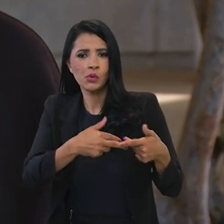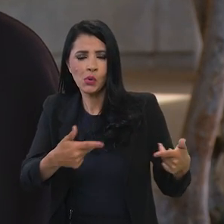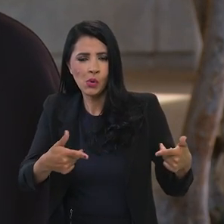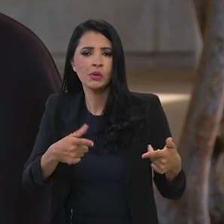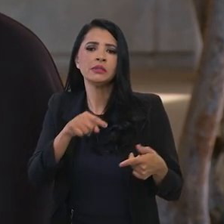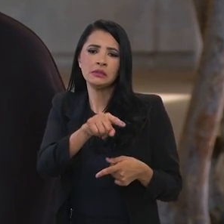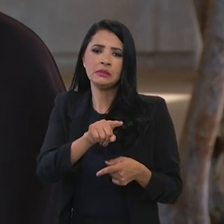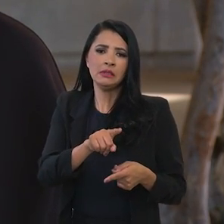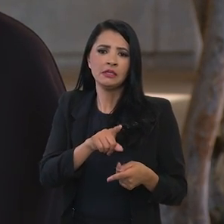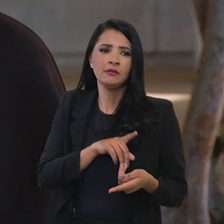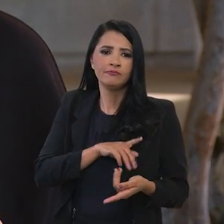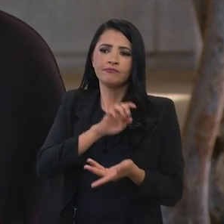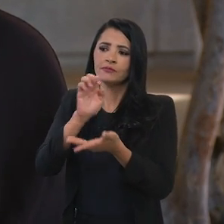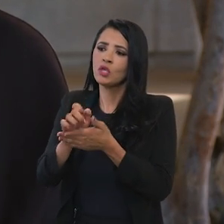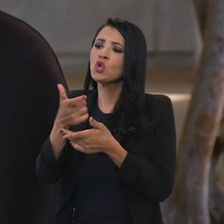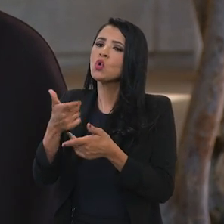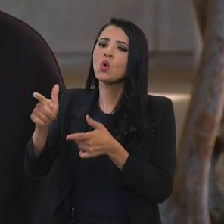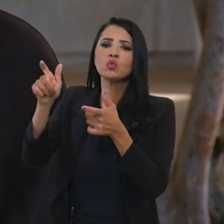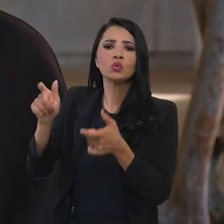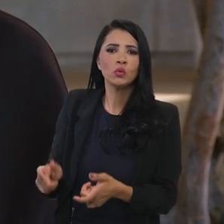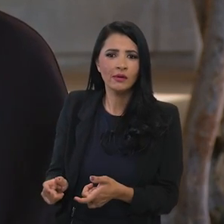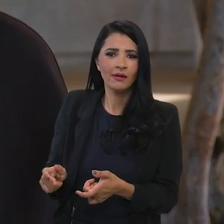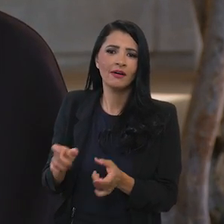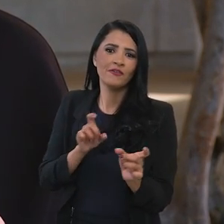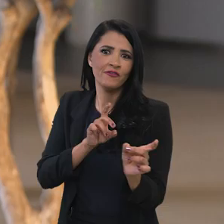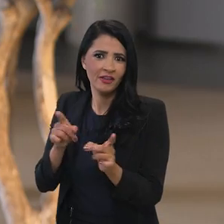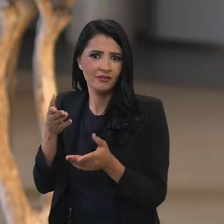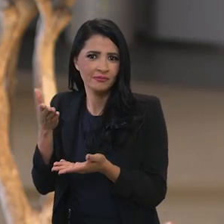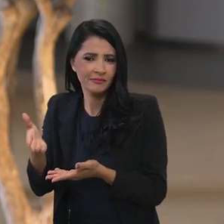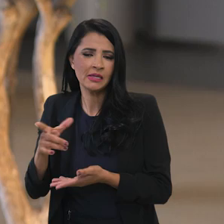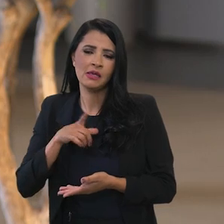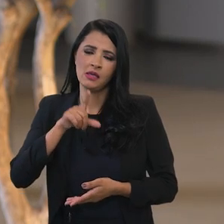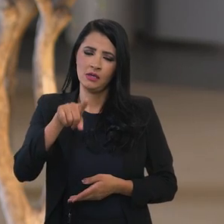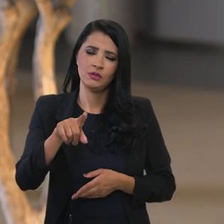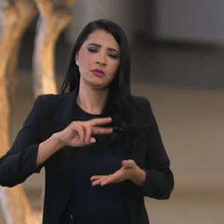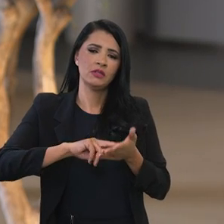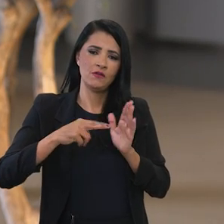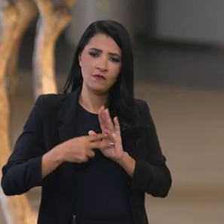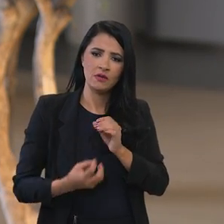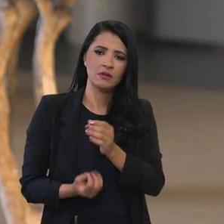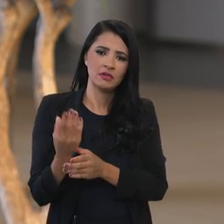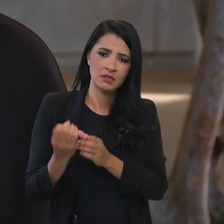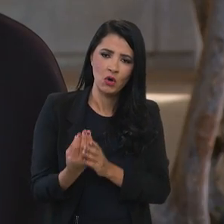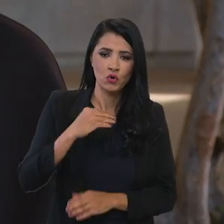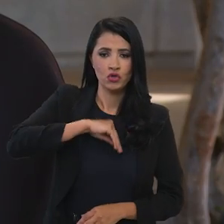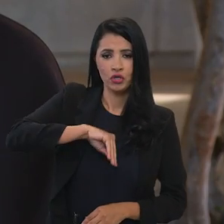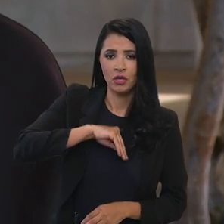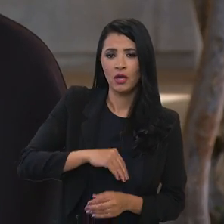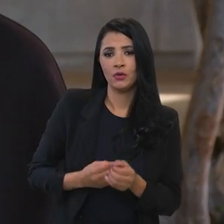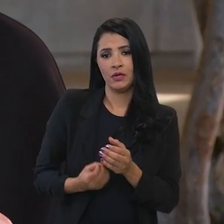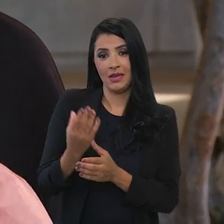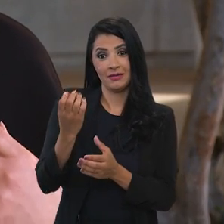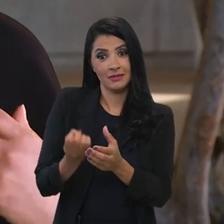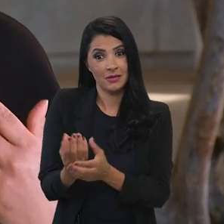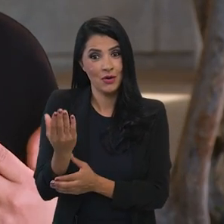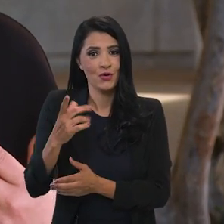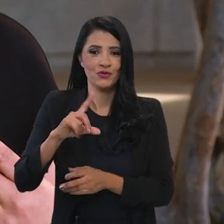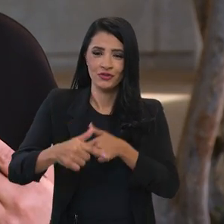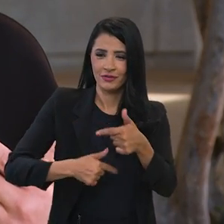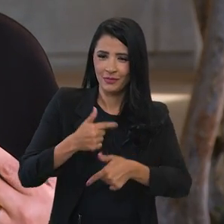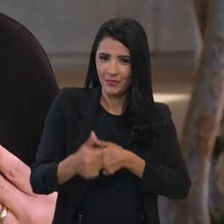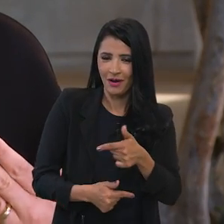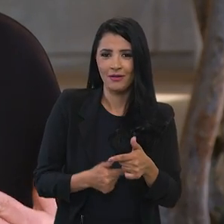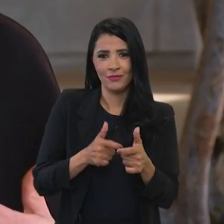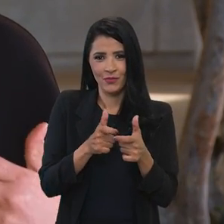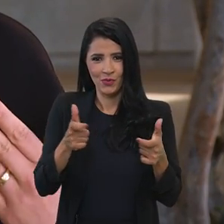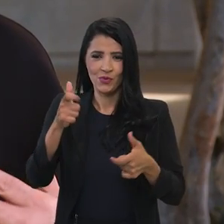e isso significa geração de renda de emprego Brasil adentro então é muito importante ter clareza de como